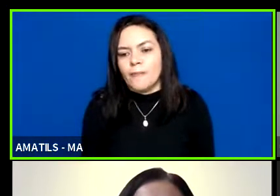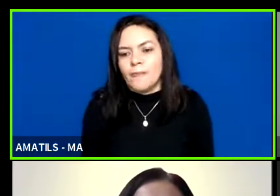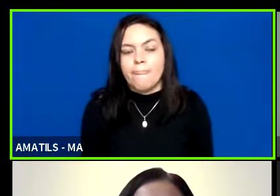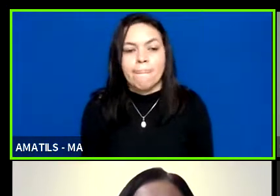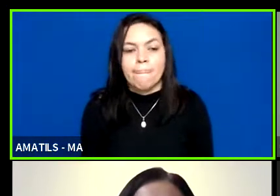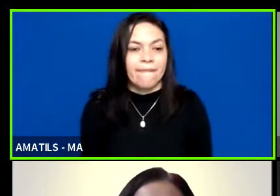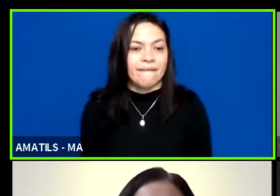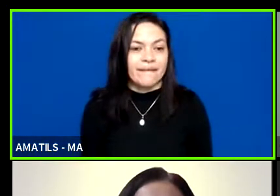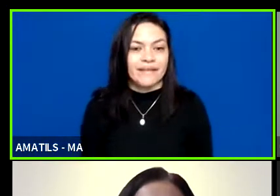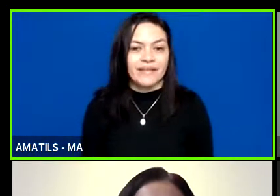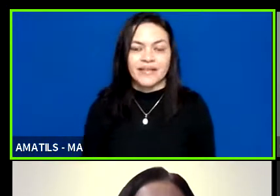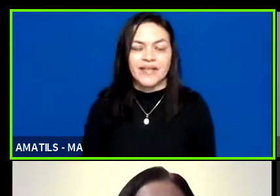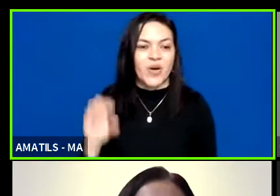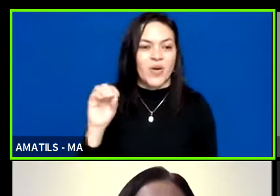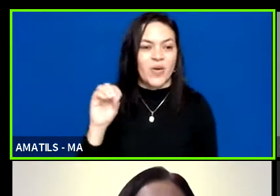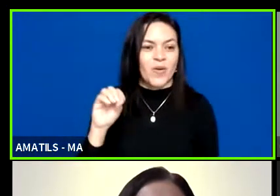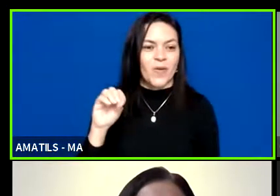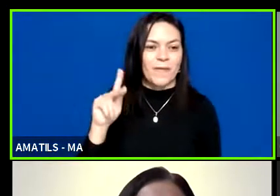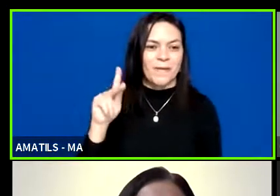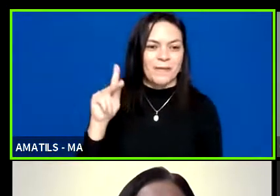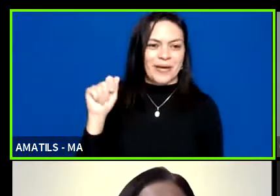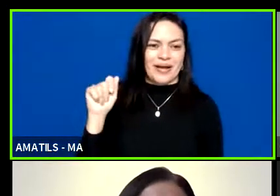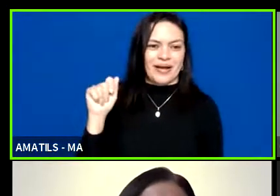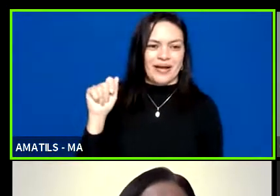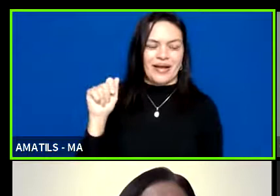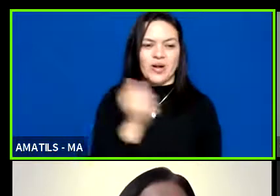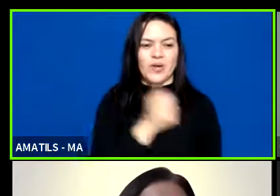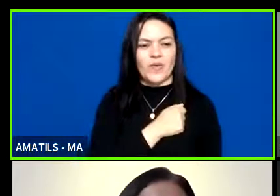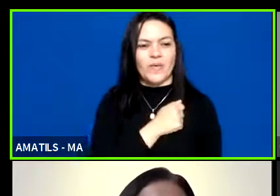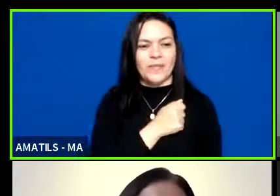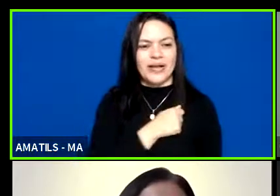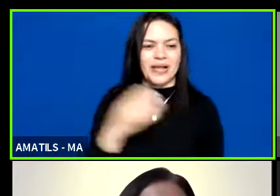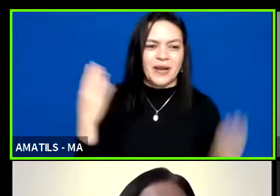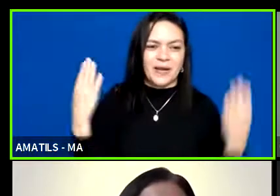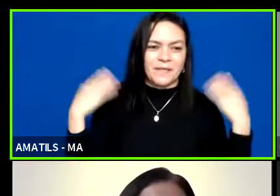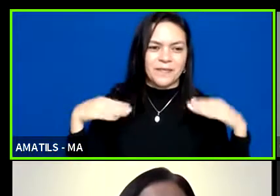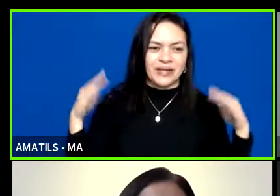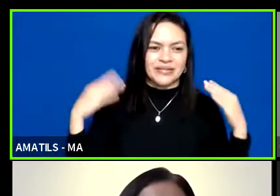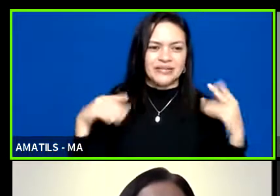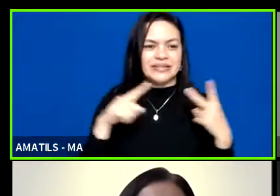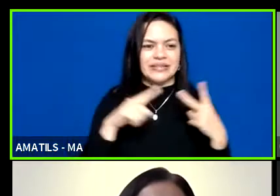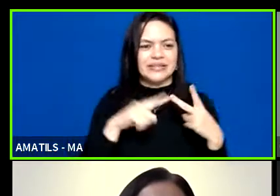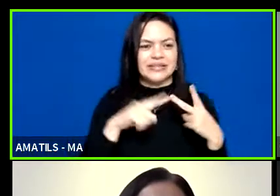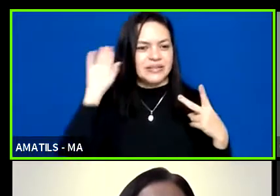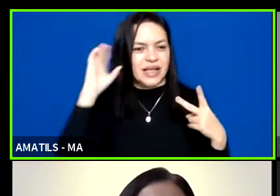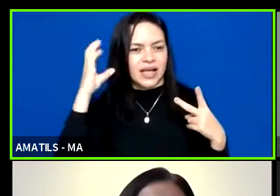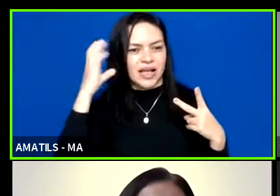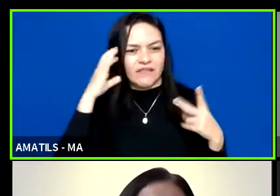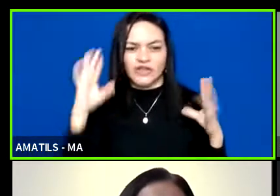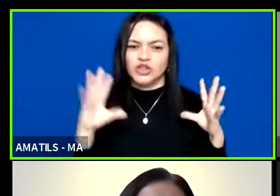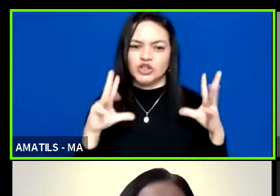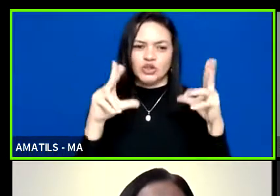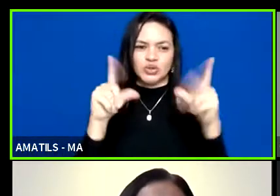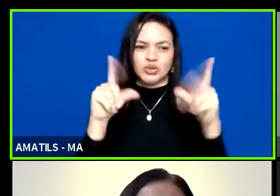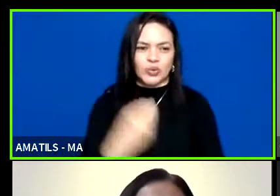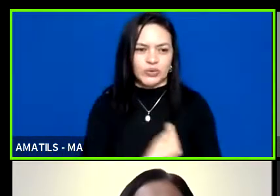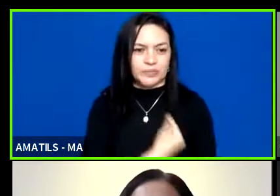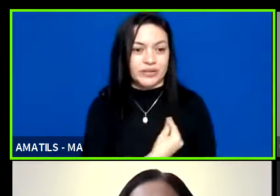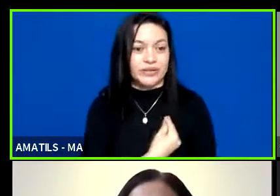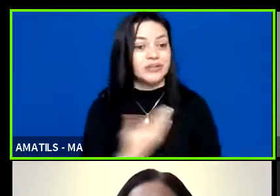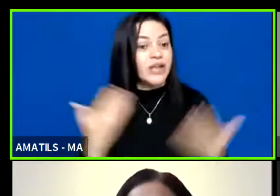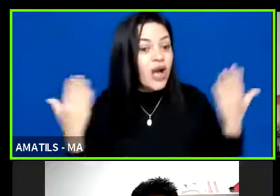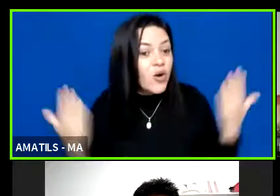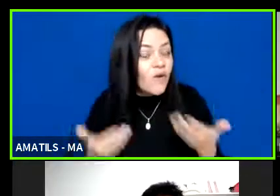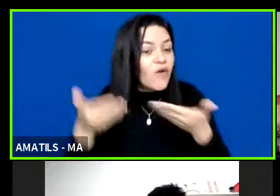Obrigada, companheira Beatriz, Carlyvão e todas e todos que estão presentes nessa reunião. Agora, a gente quer convidar já